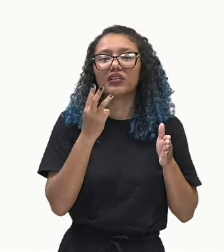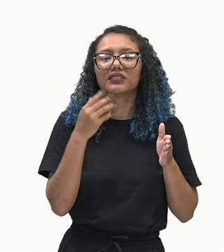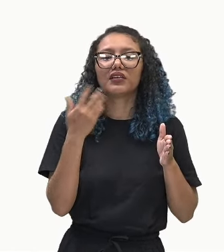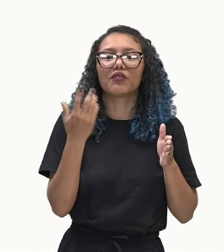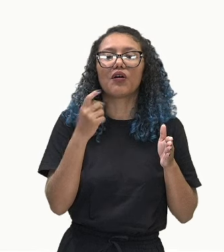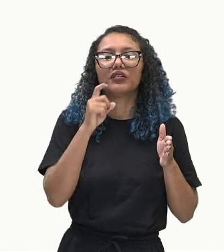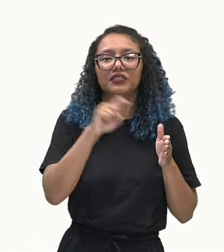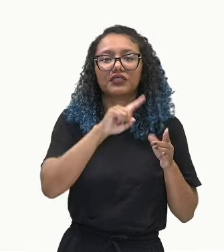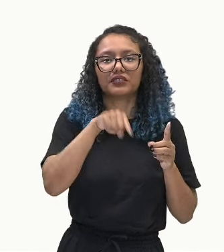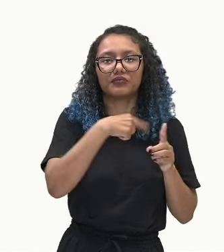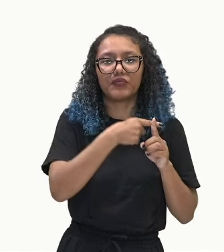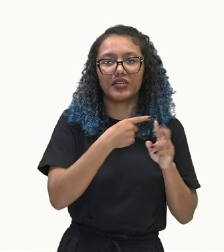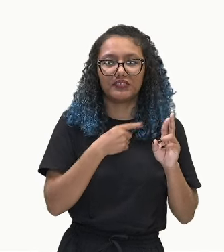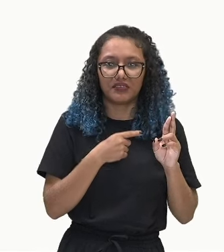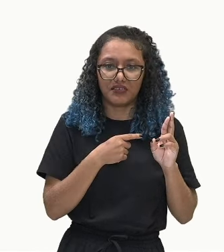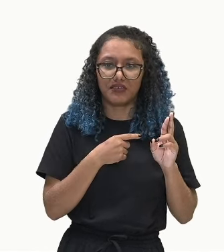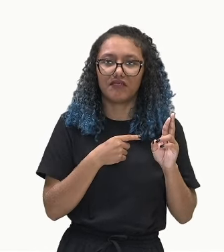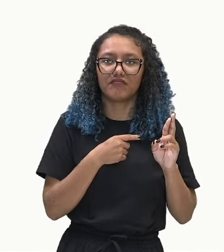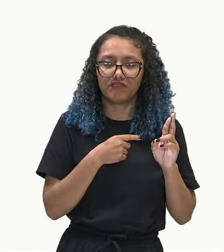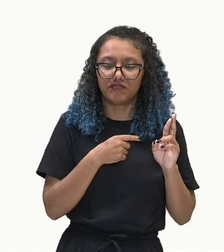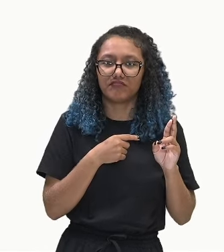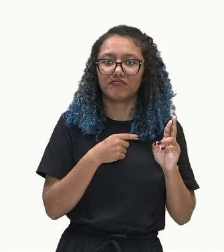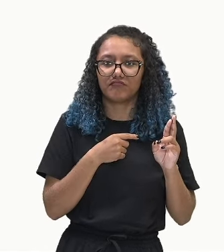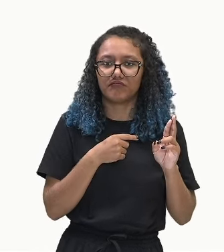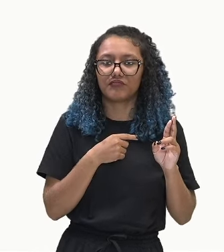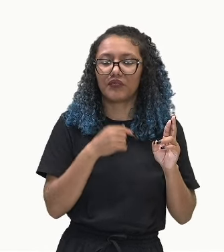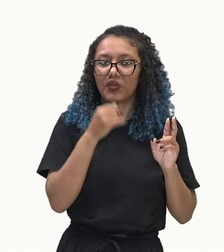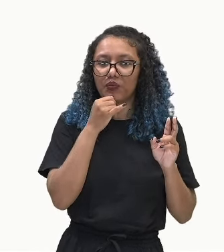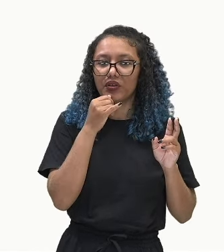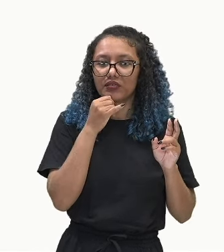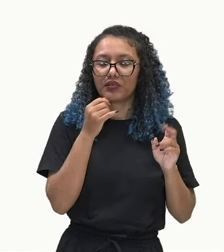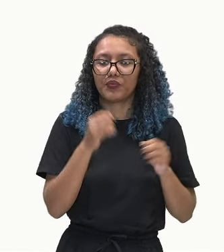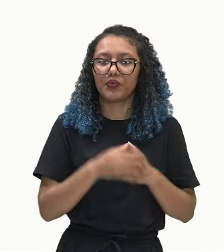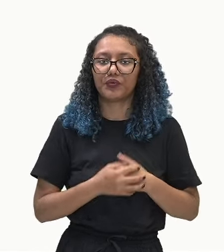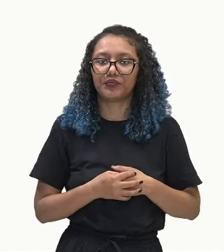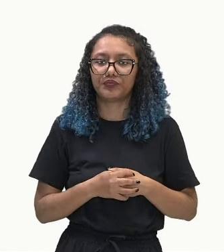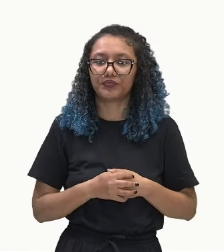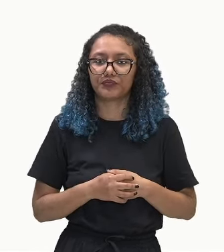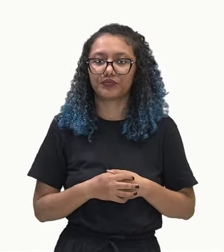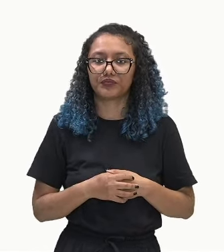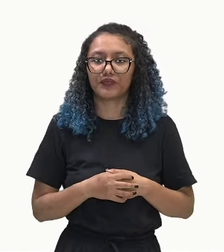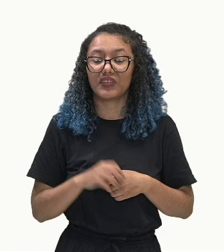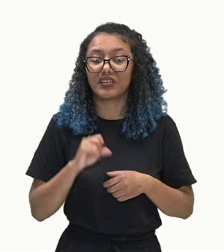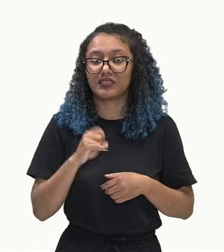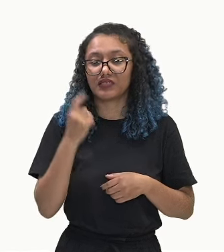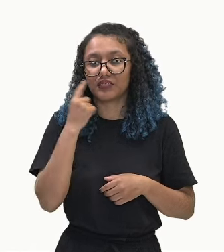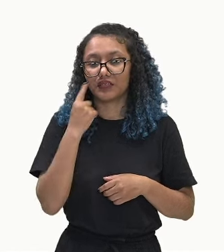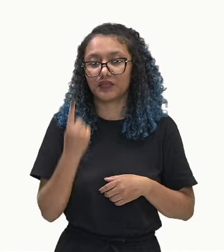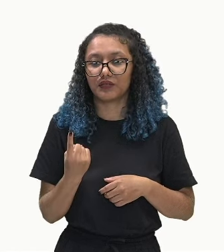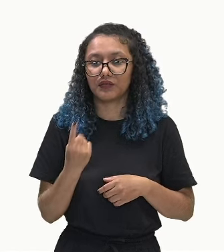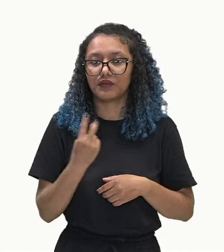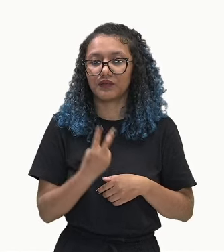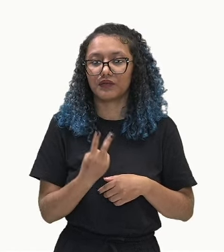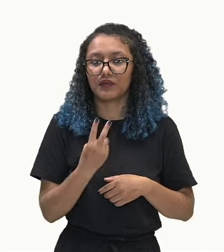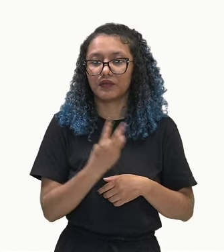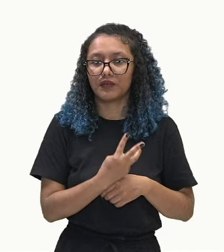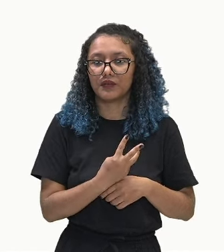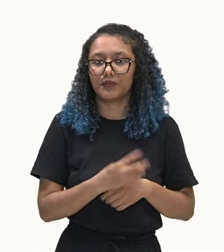uma razão, não é verdade? Lá na PA, por exemplo. Se a gente tem a PA, 1, 2, 3.